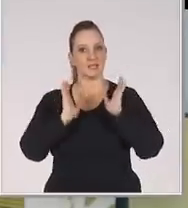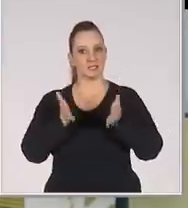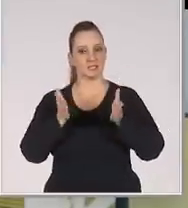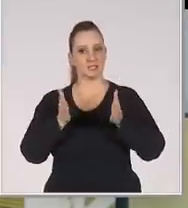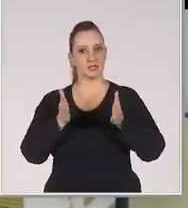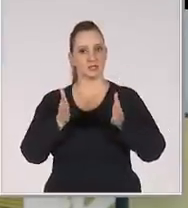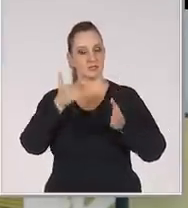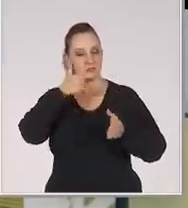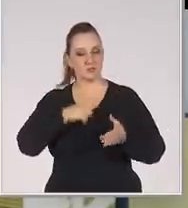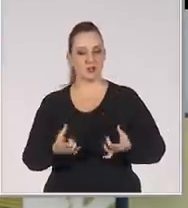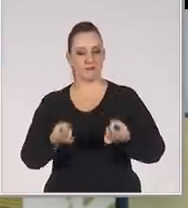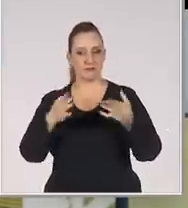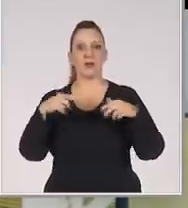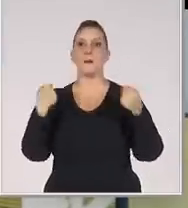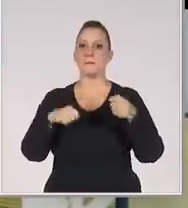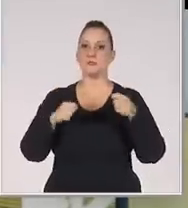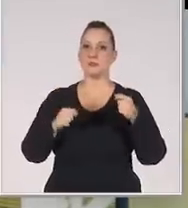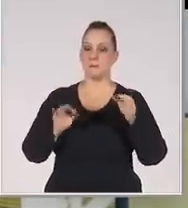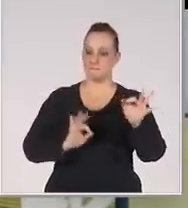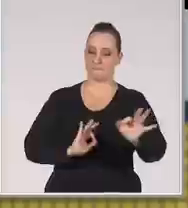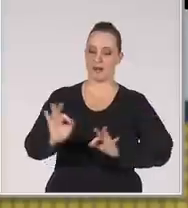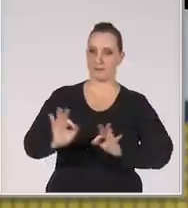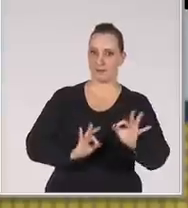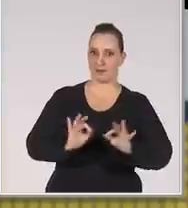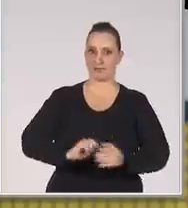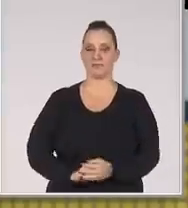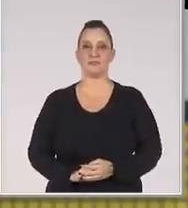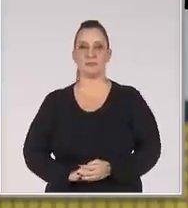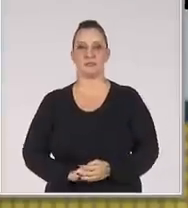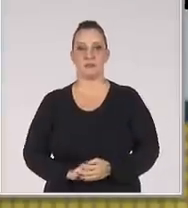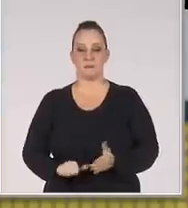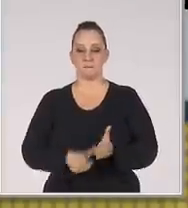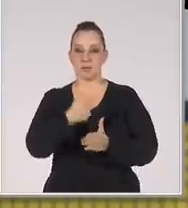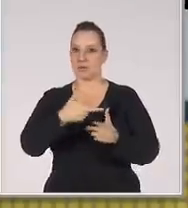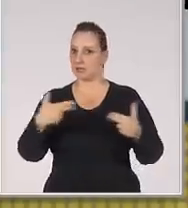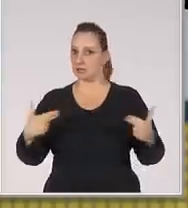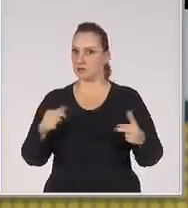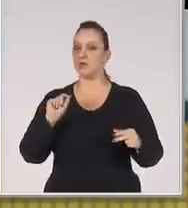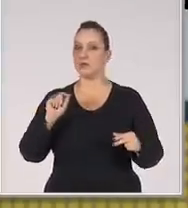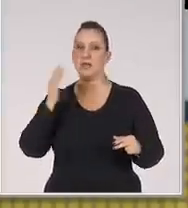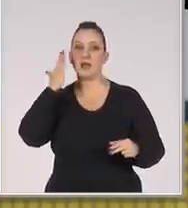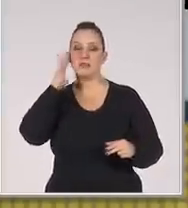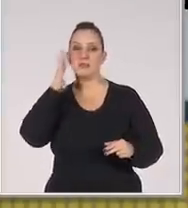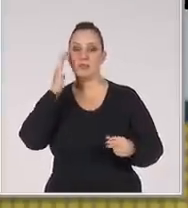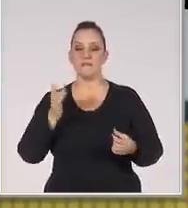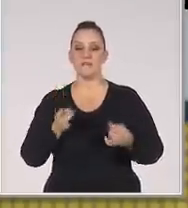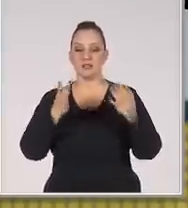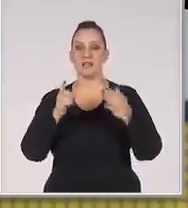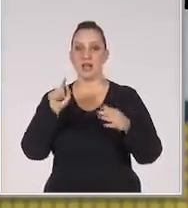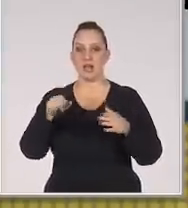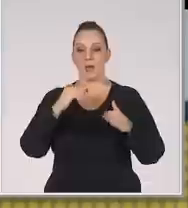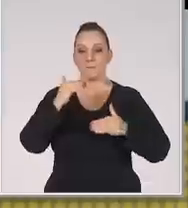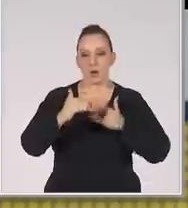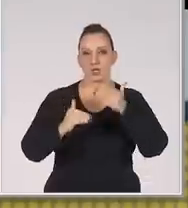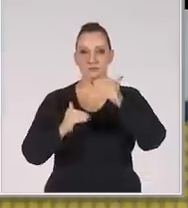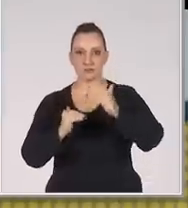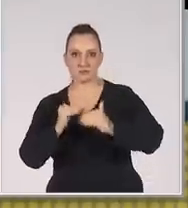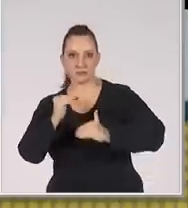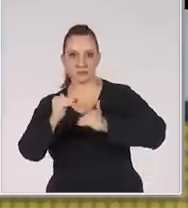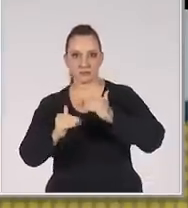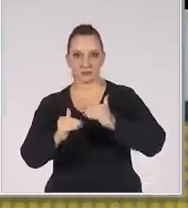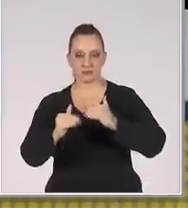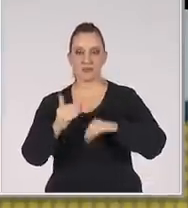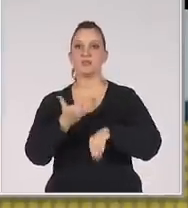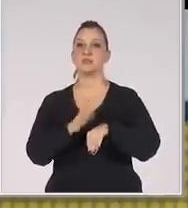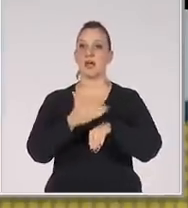Para vender é preciso se preparar Um dos primeiros passos É entender que vender é um processo Um